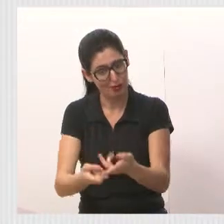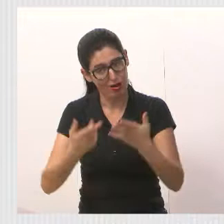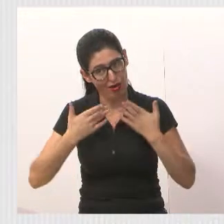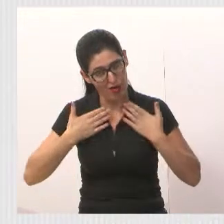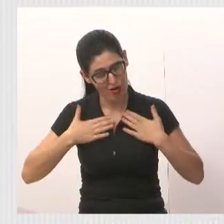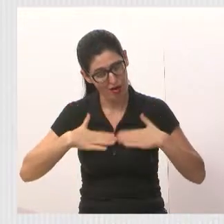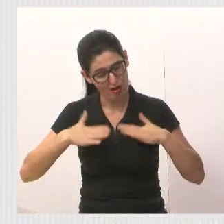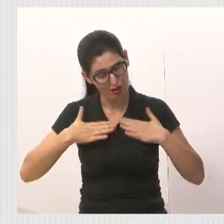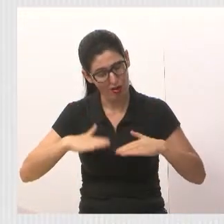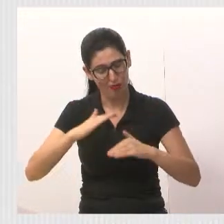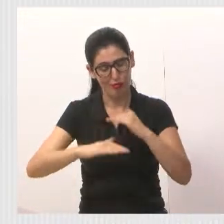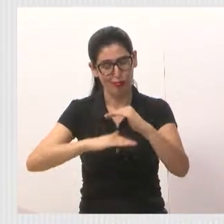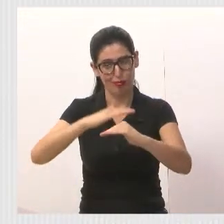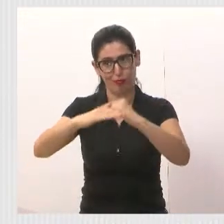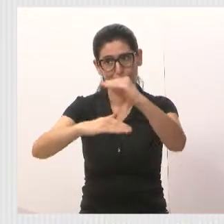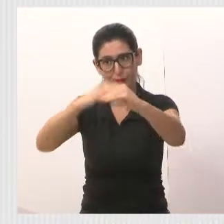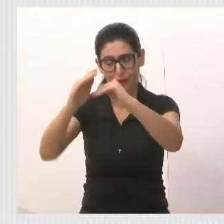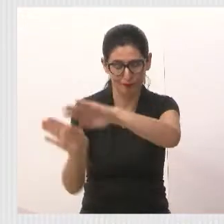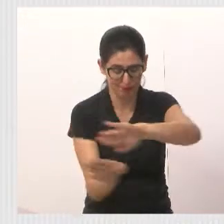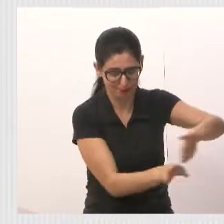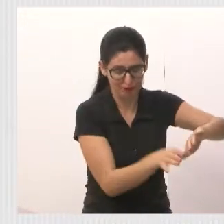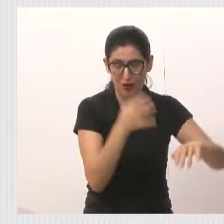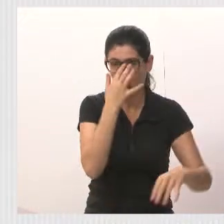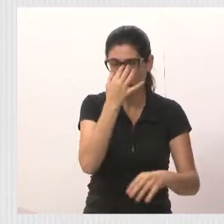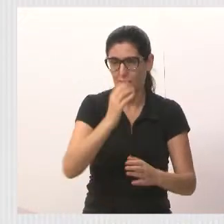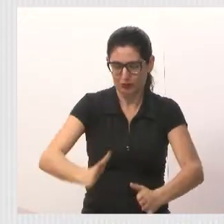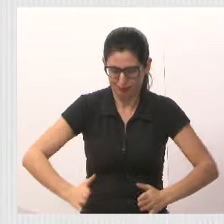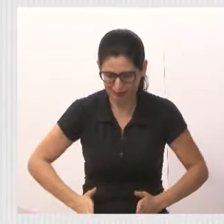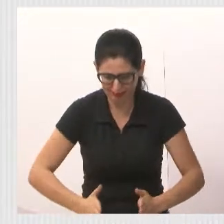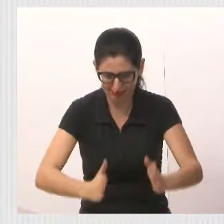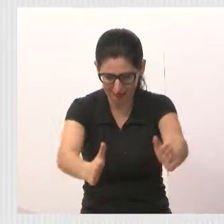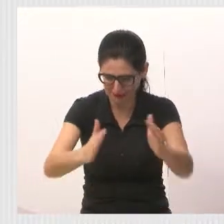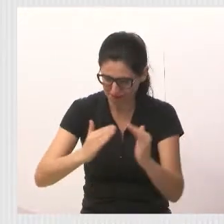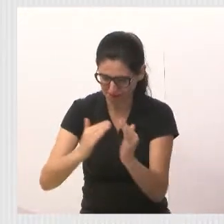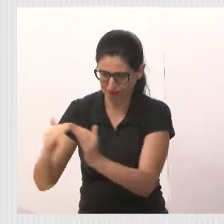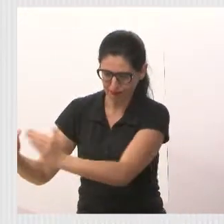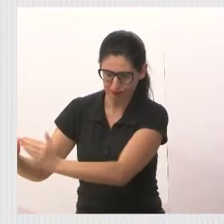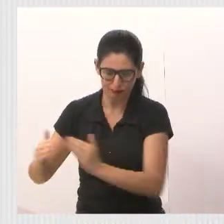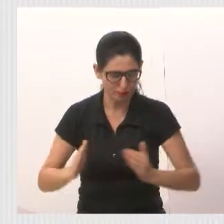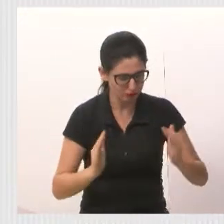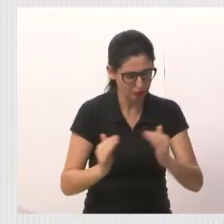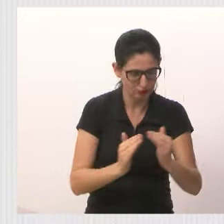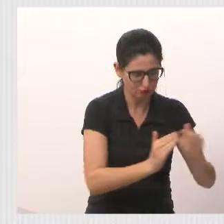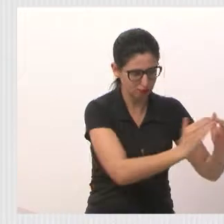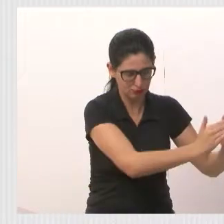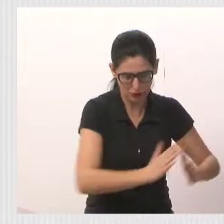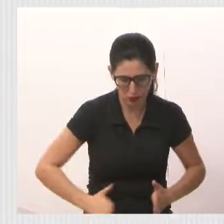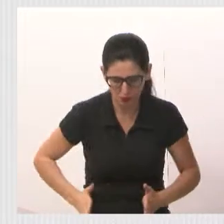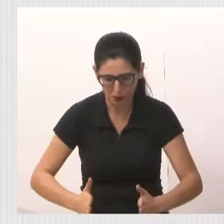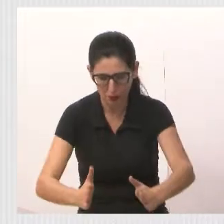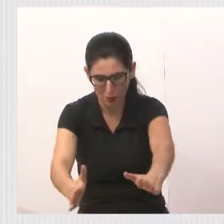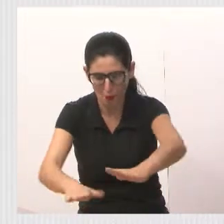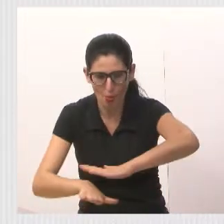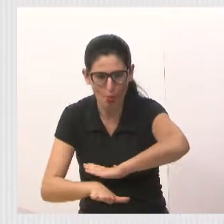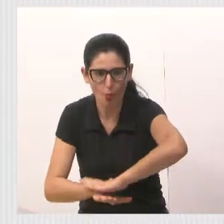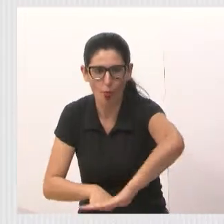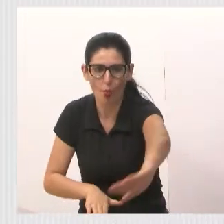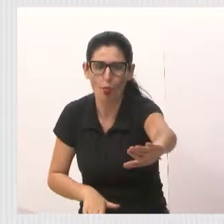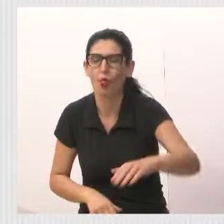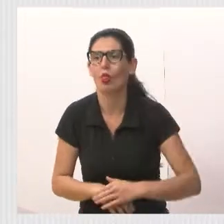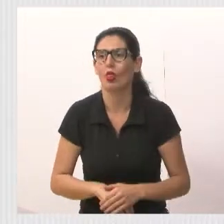Caminhando lá, as vielas que foram asfaltadas, embora eu sou favorável à colocação de